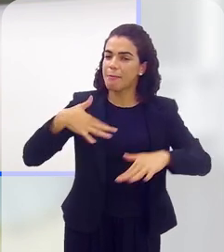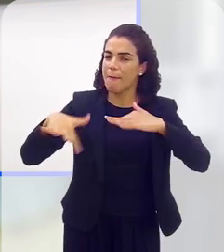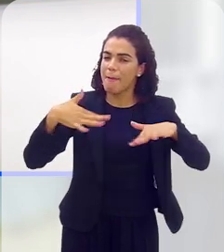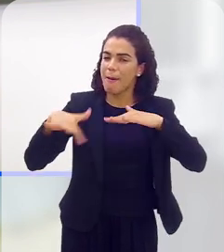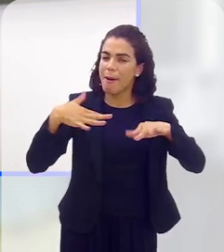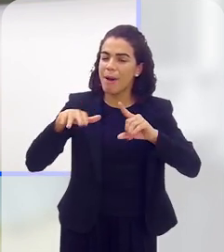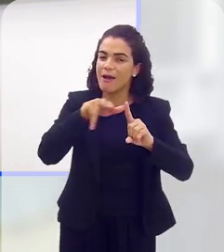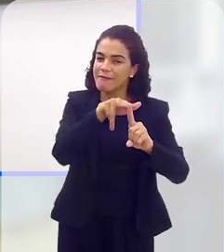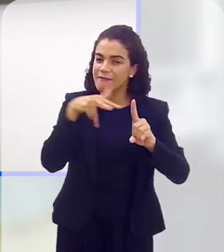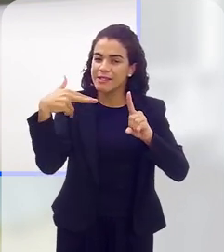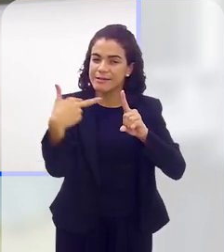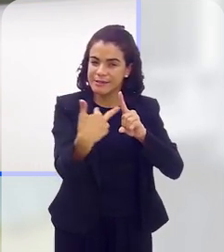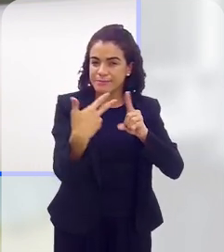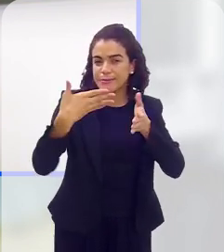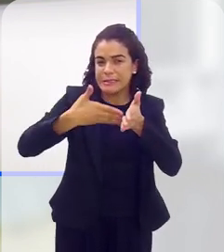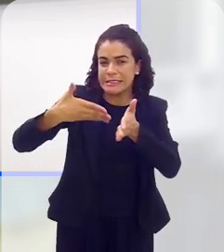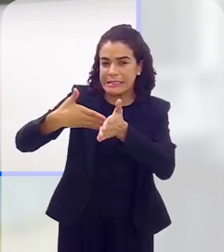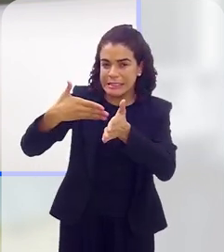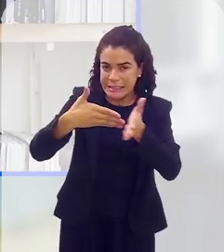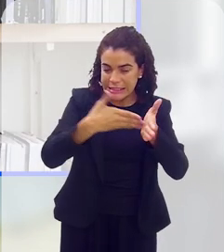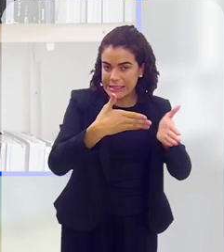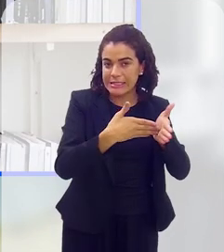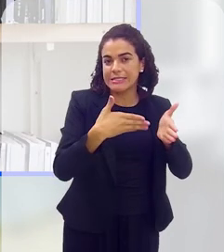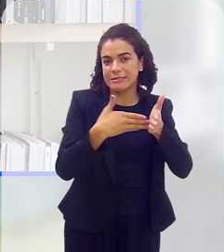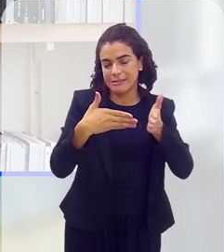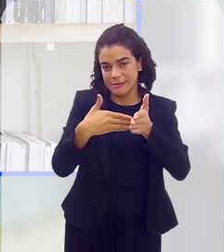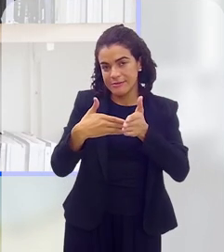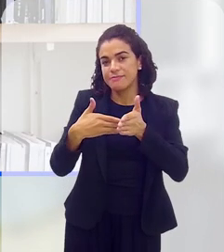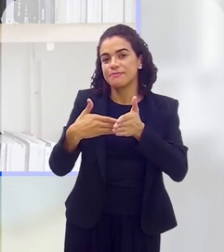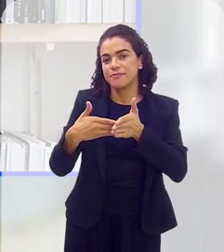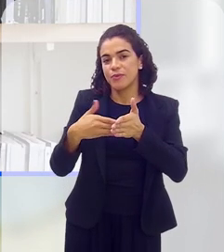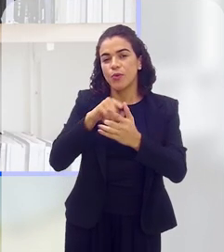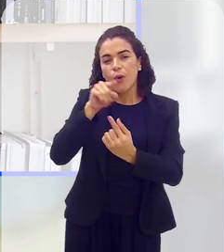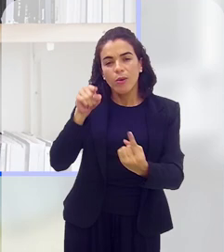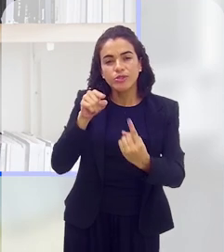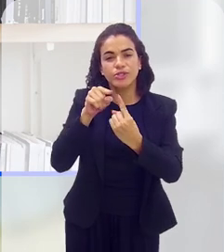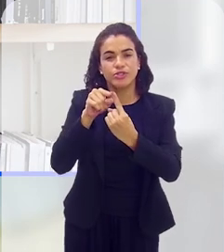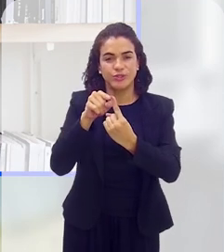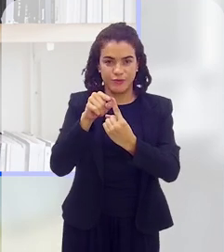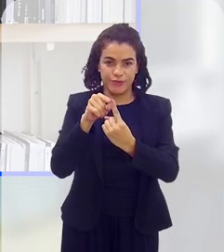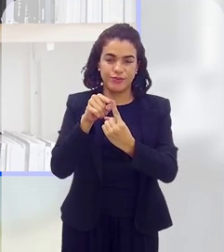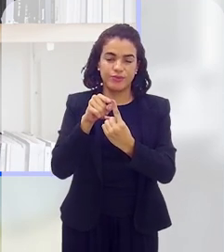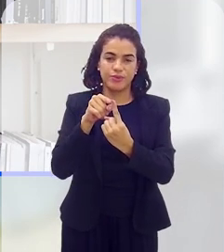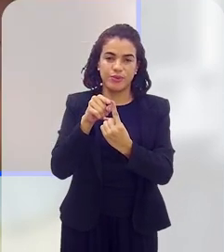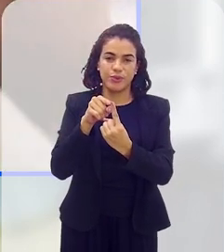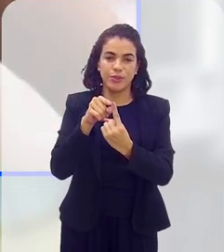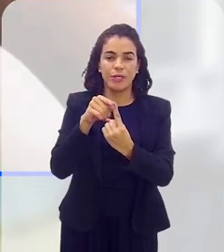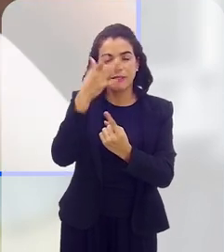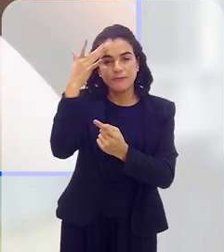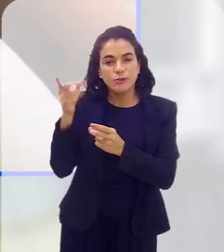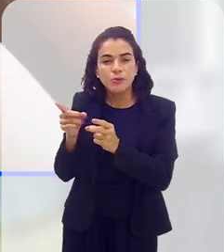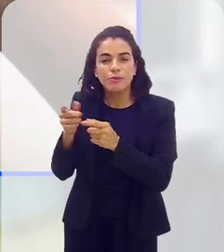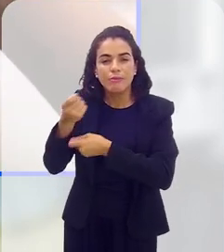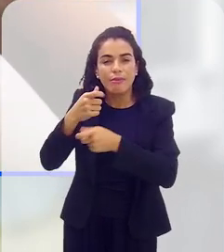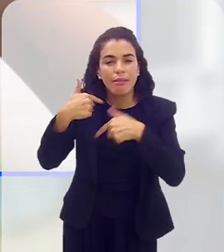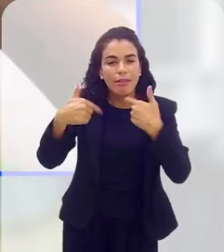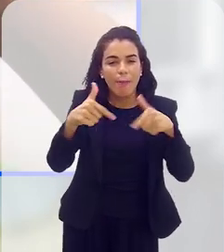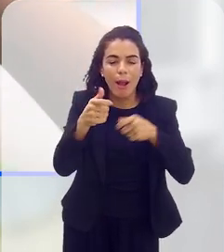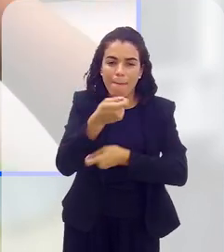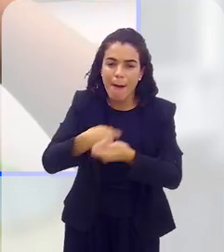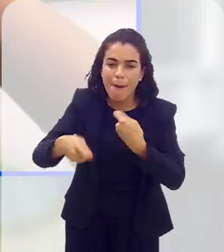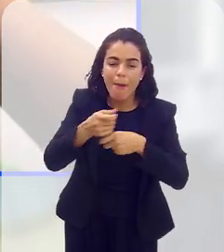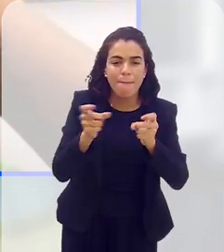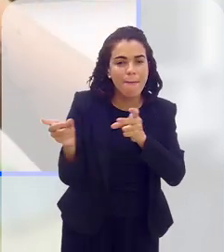tornar visíveis as dificuldades, para que as pessoas, né, do comércio em geral,